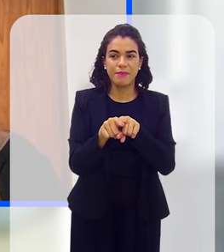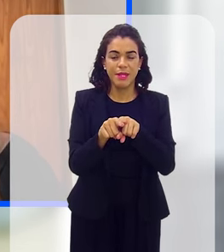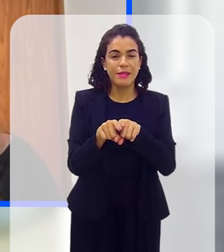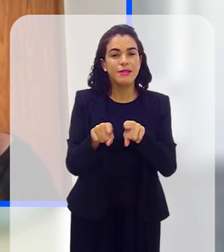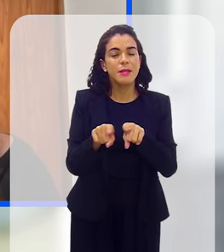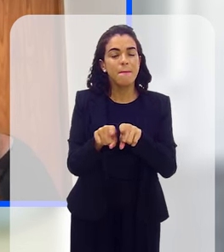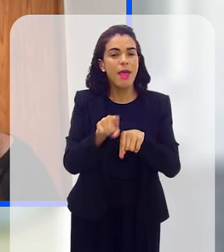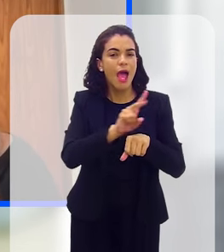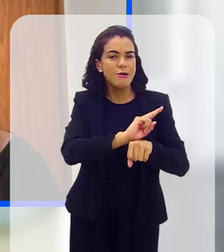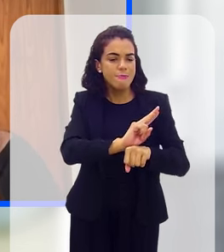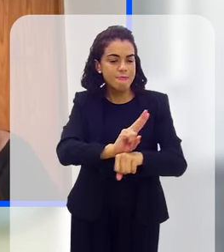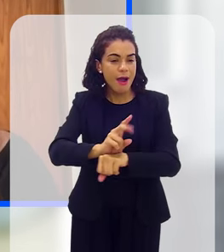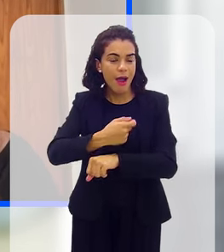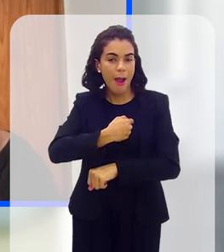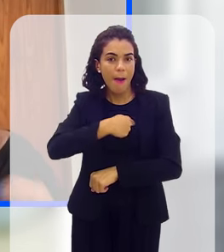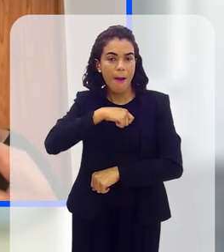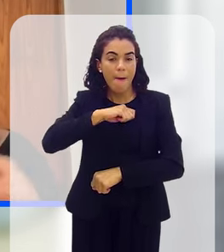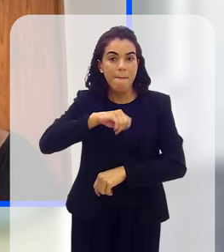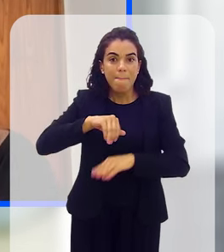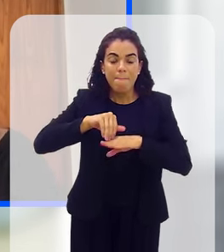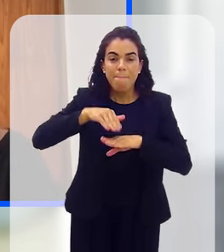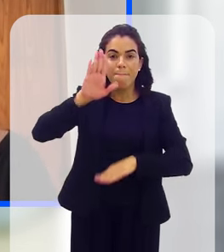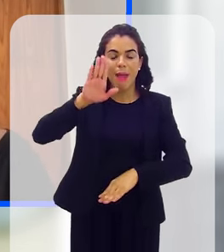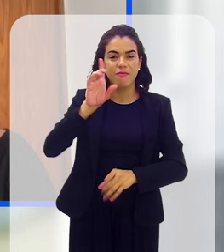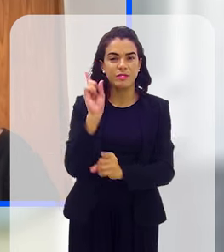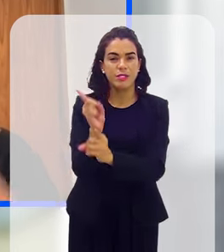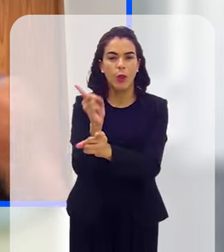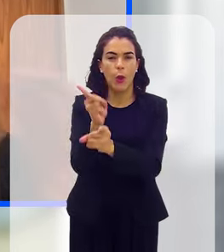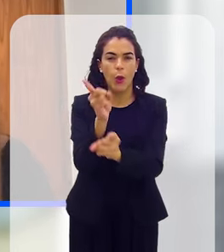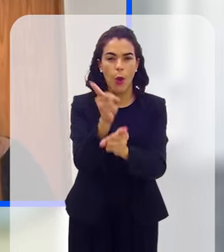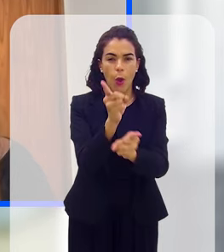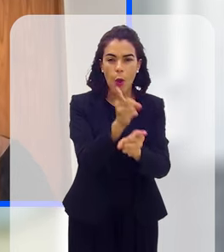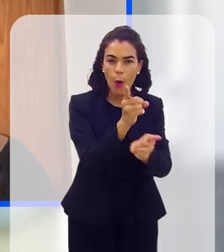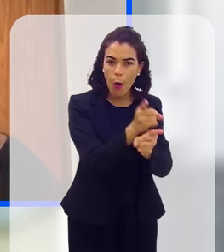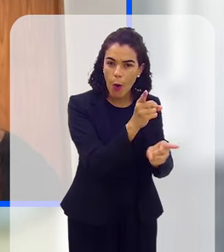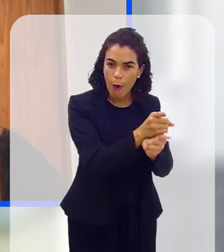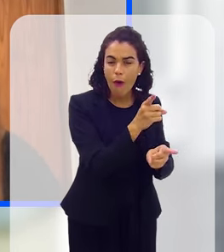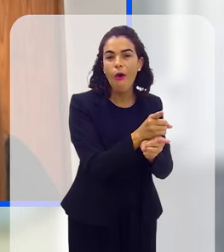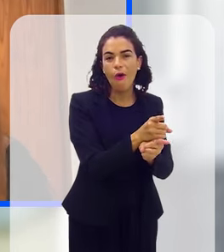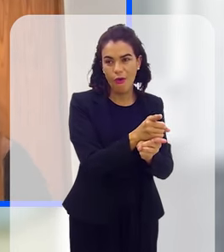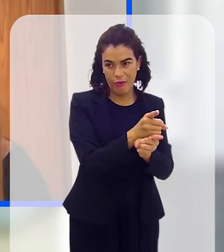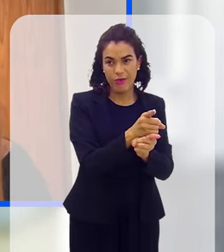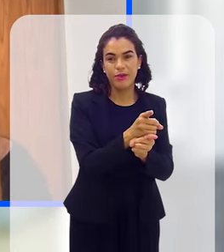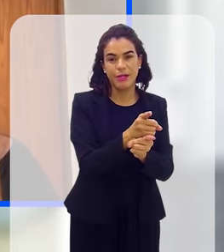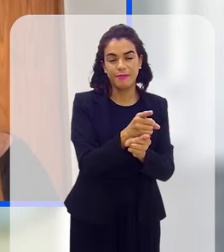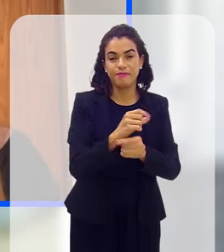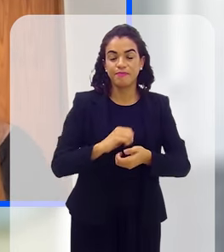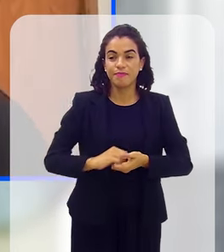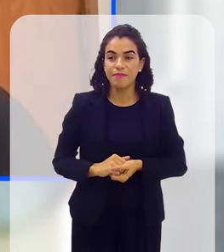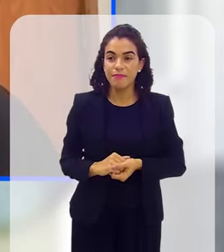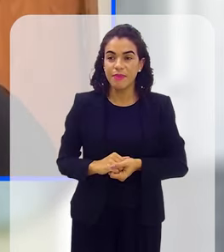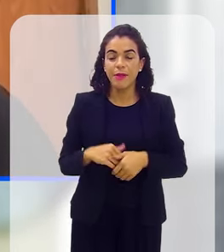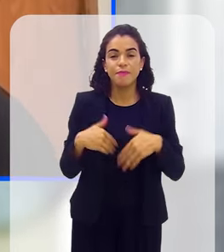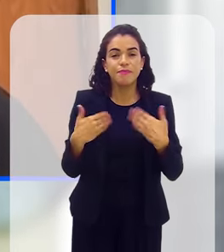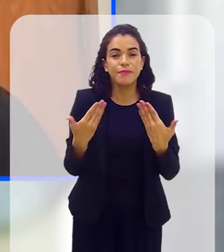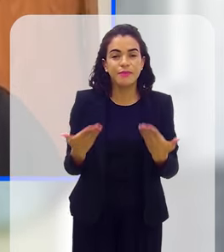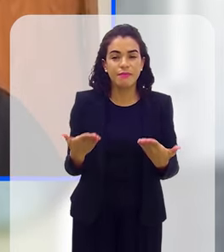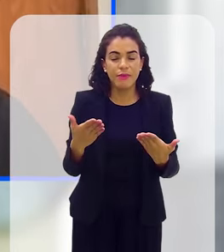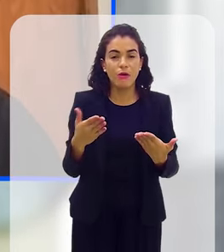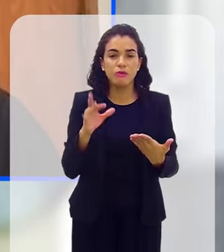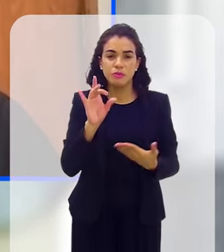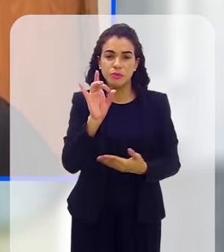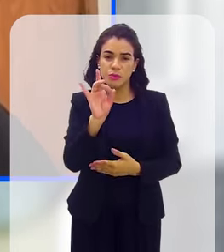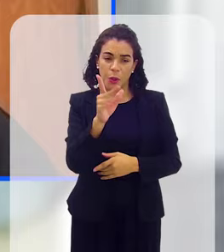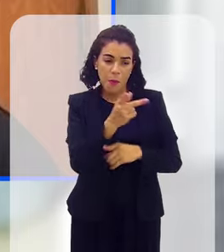desse tipo de problema, mais você vai encontrar o fenômeno em questão. Então, basta